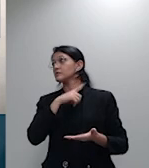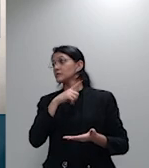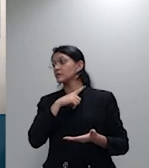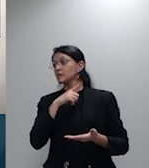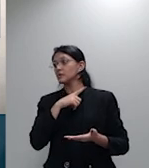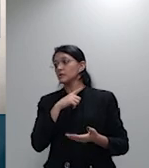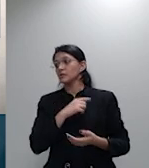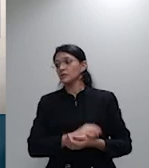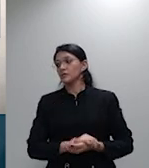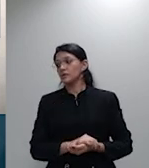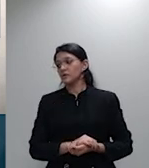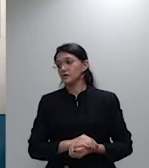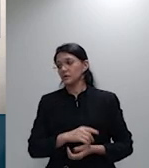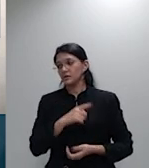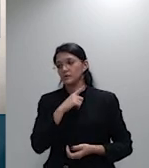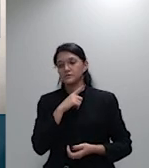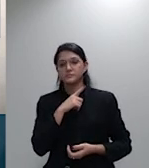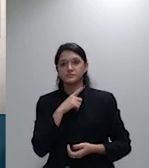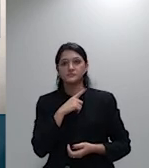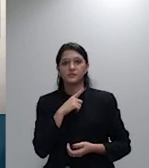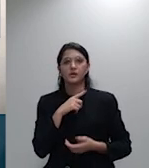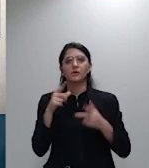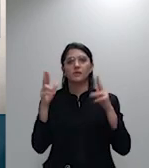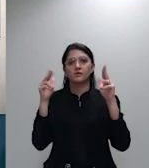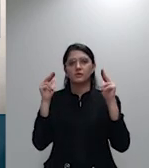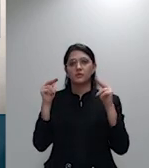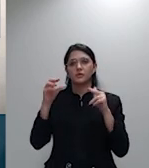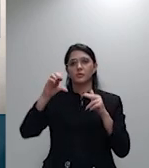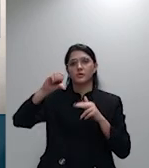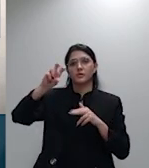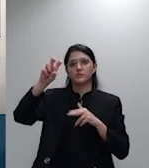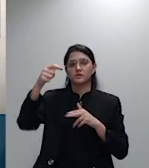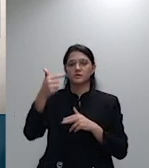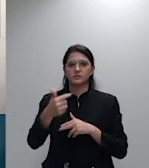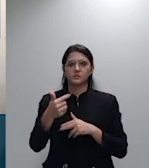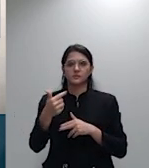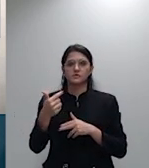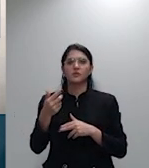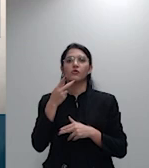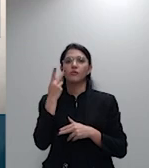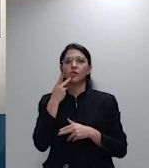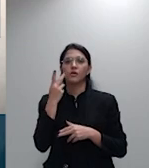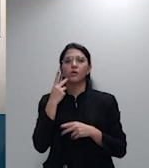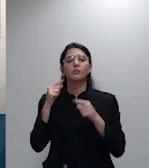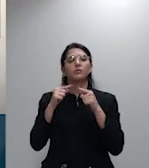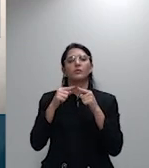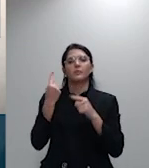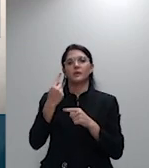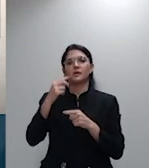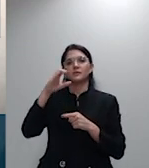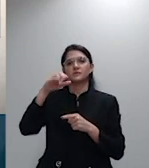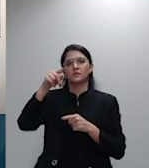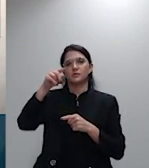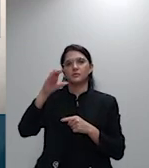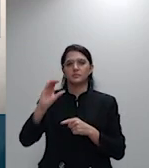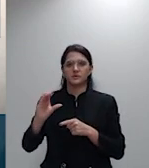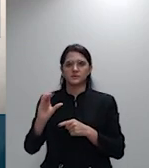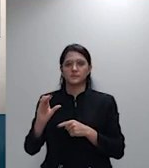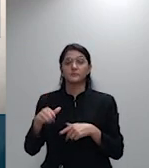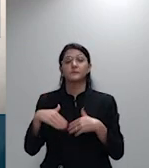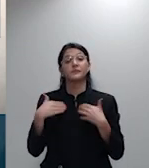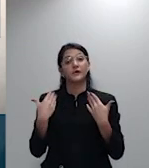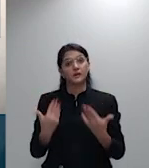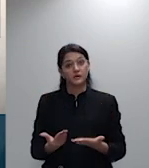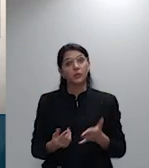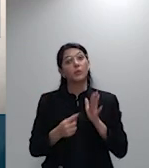mais uma vez a inaplicabilidade do CDC assim propõe-se desde logo a fixação de uma